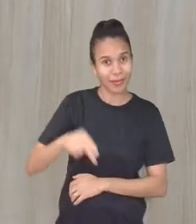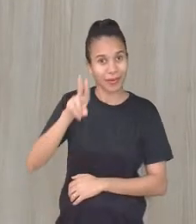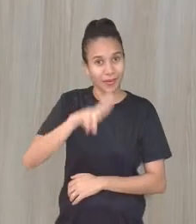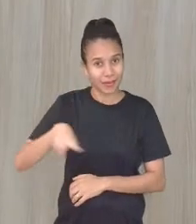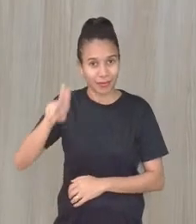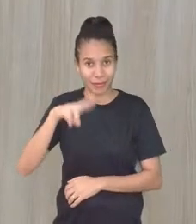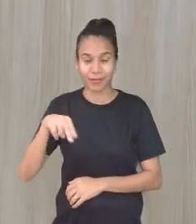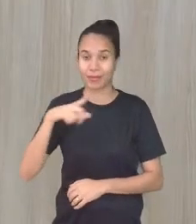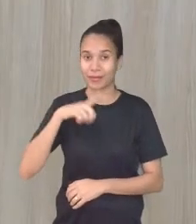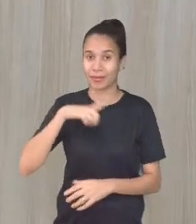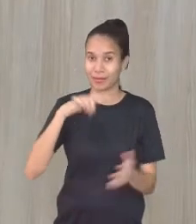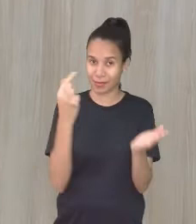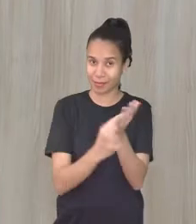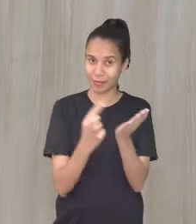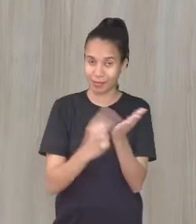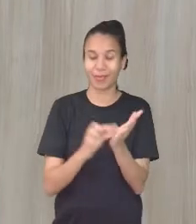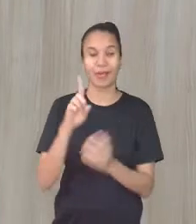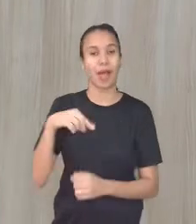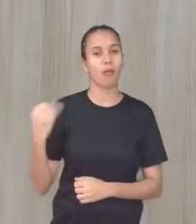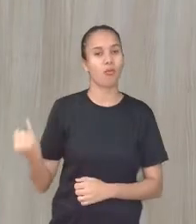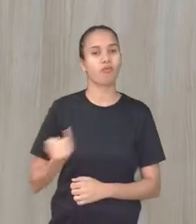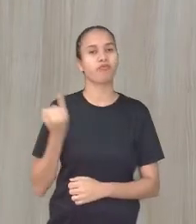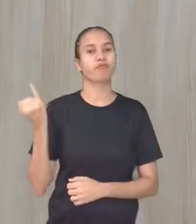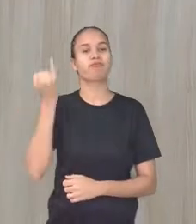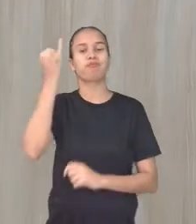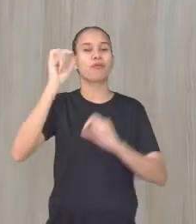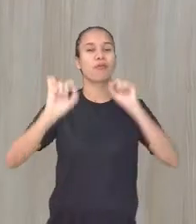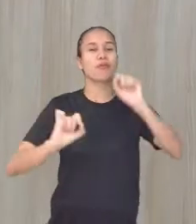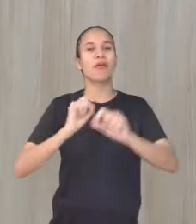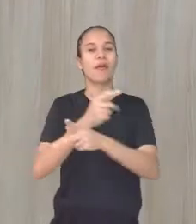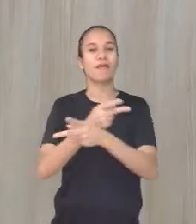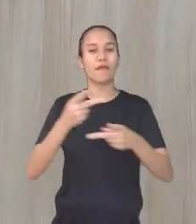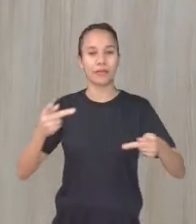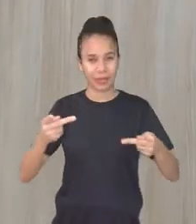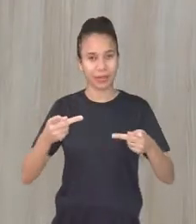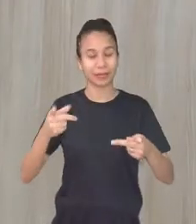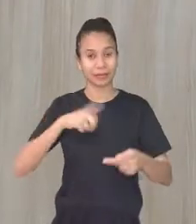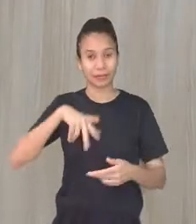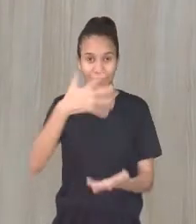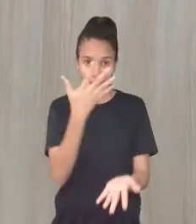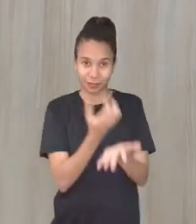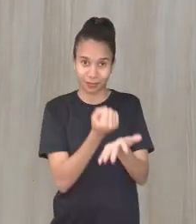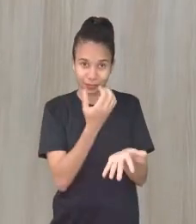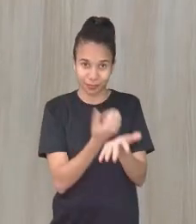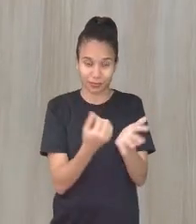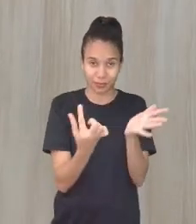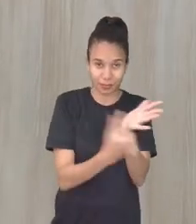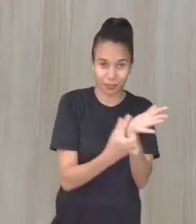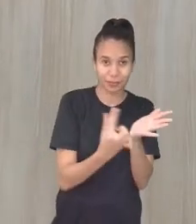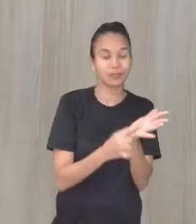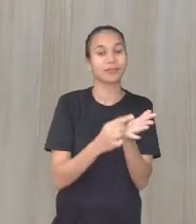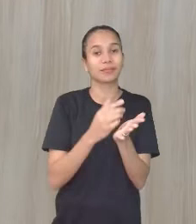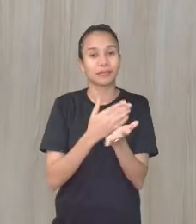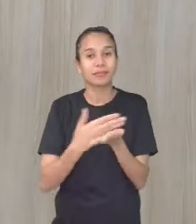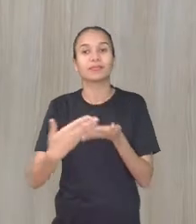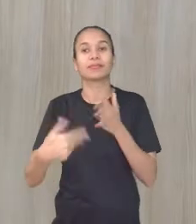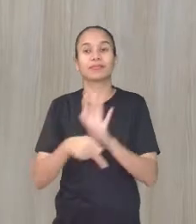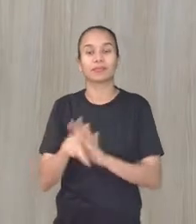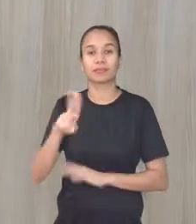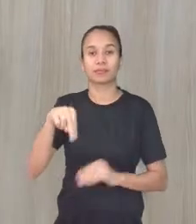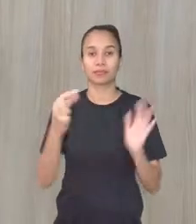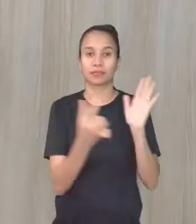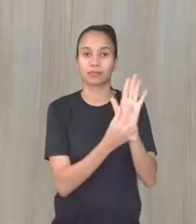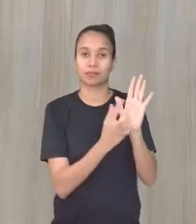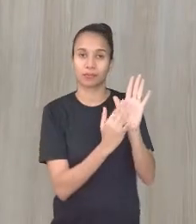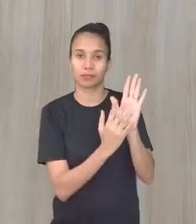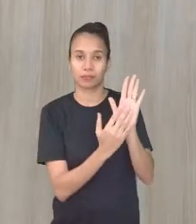pelo aplicativo, é importante que vocês baixem o aplicativo a partir desses QR codes